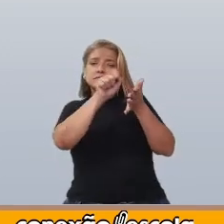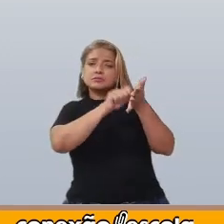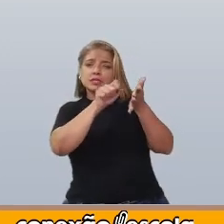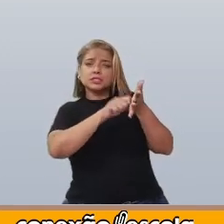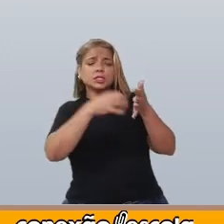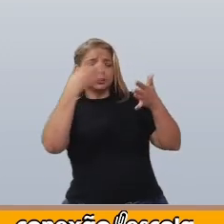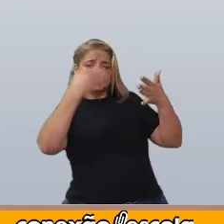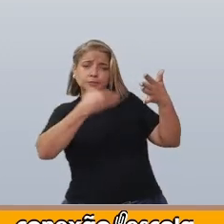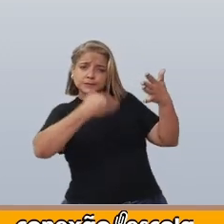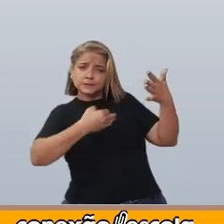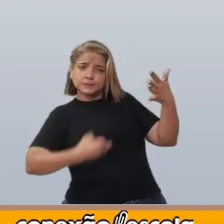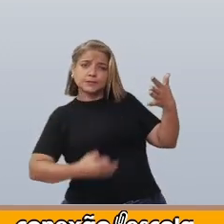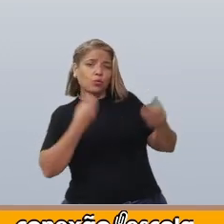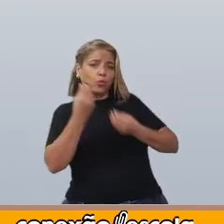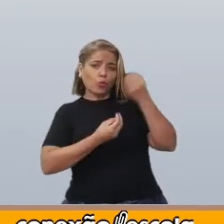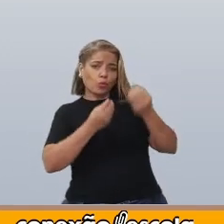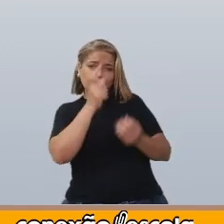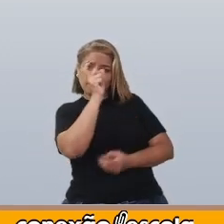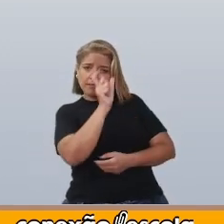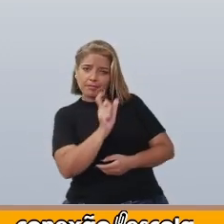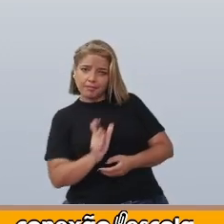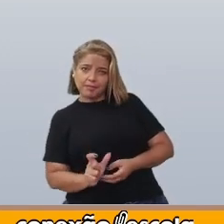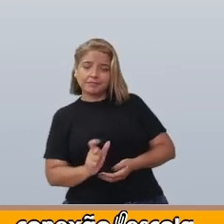correta das palavras.